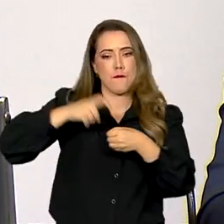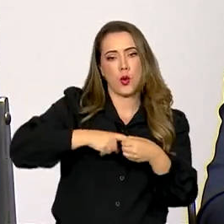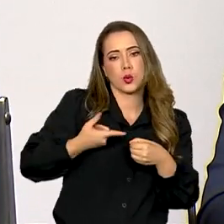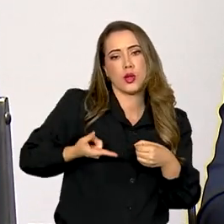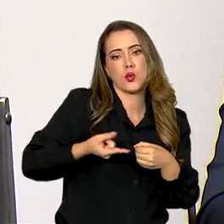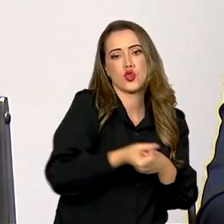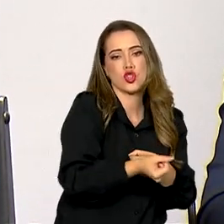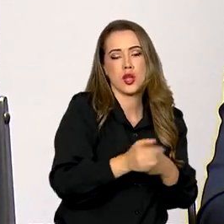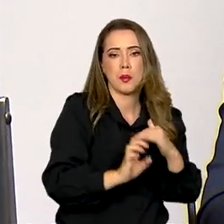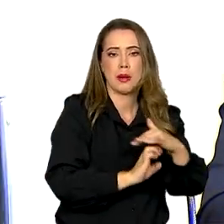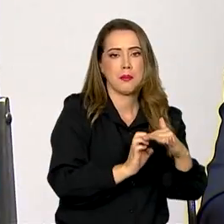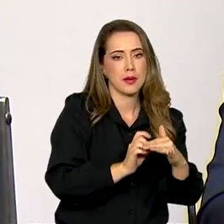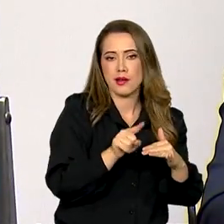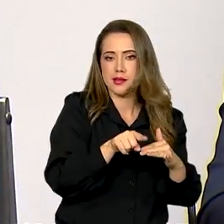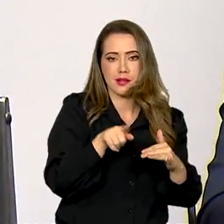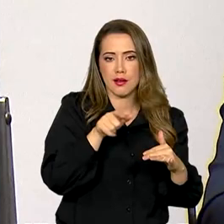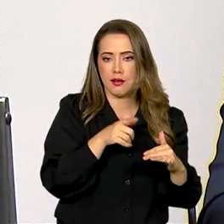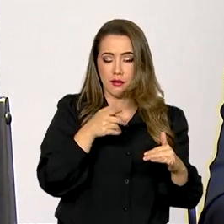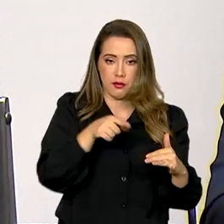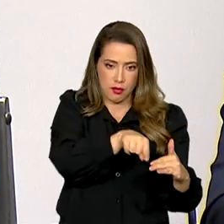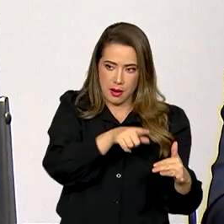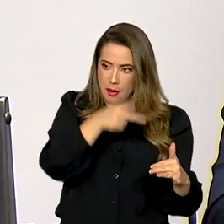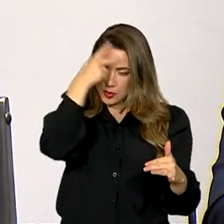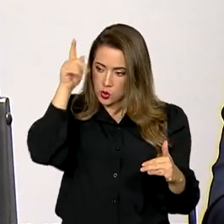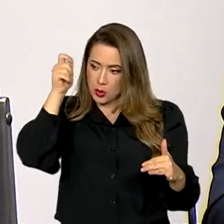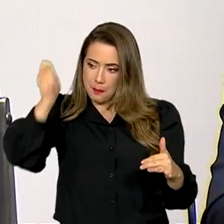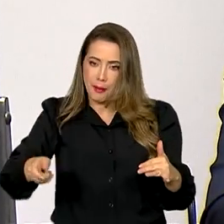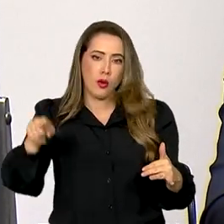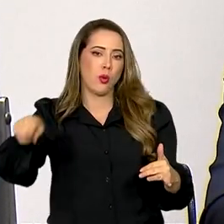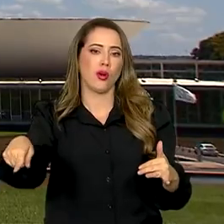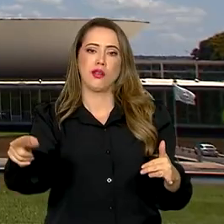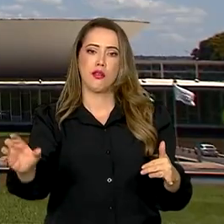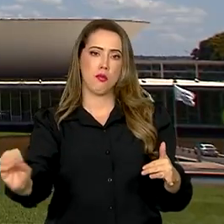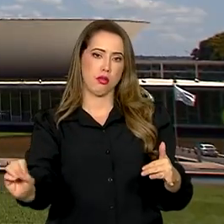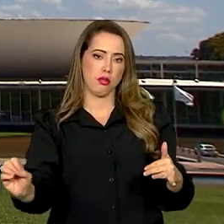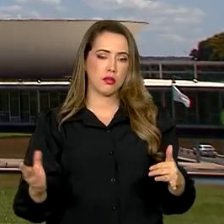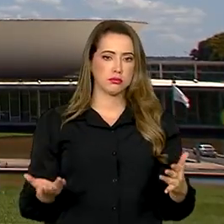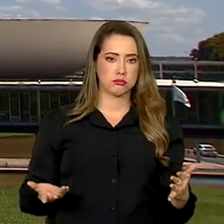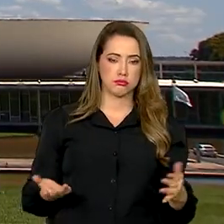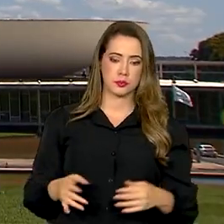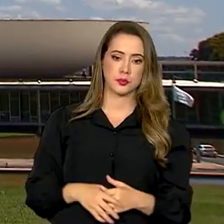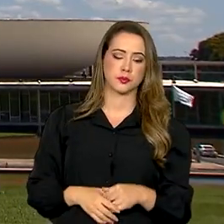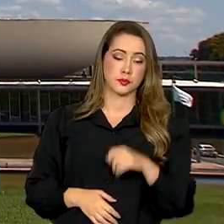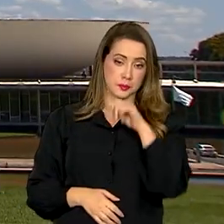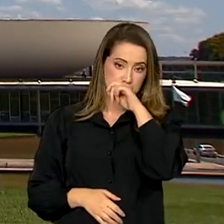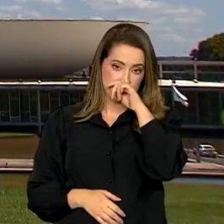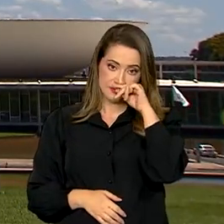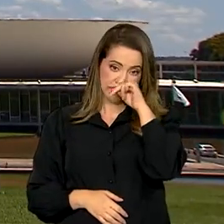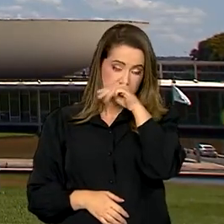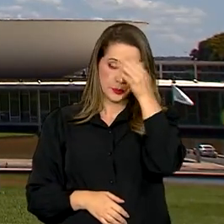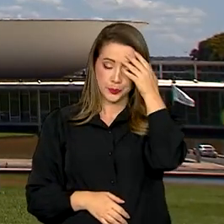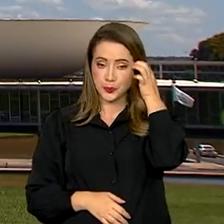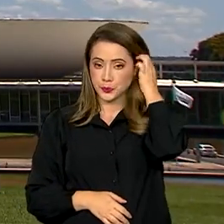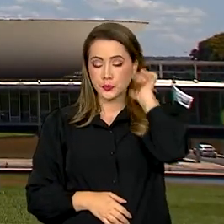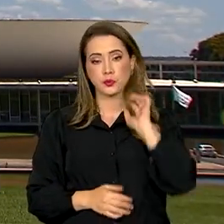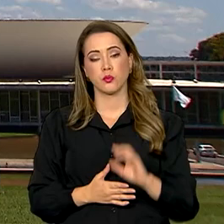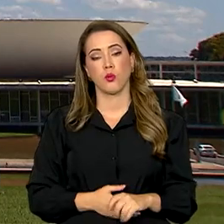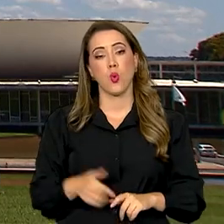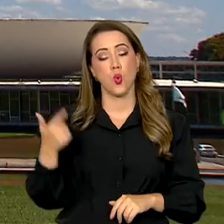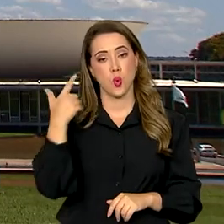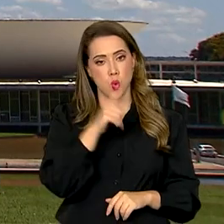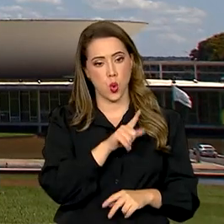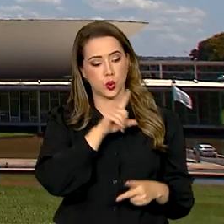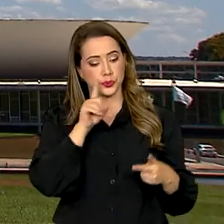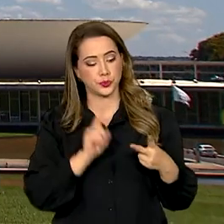tributo, não para o consumidor, mas para a empresa. E a outra decisão foi o veto pelo Congresso